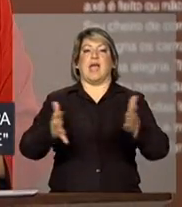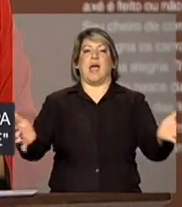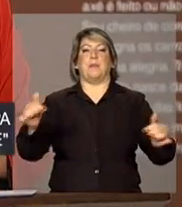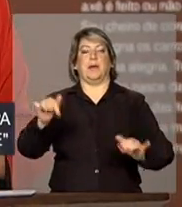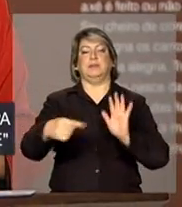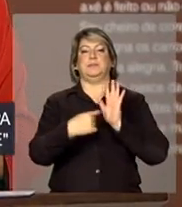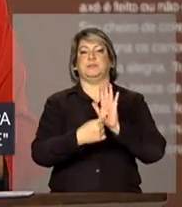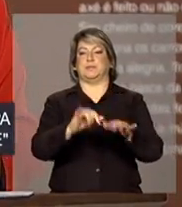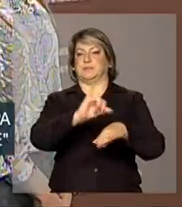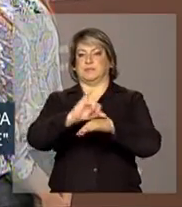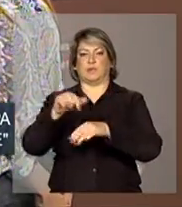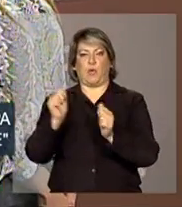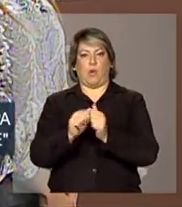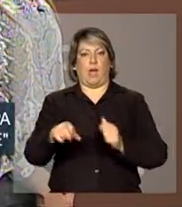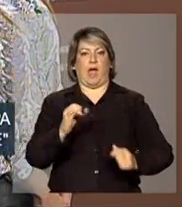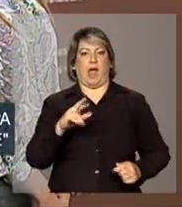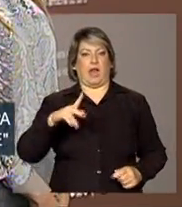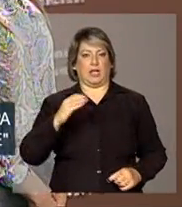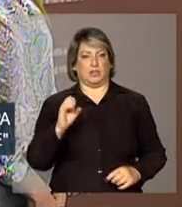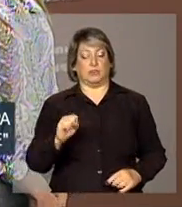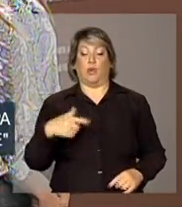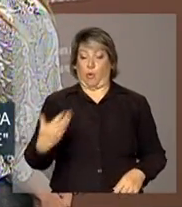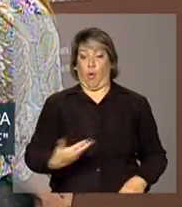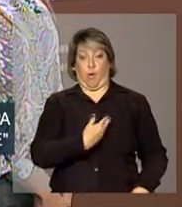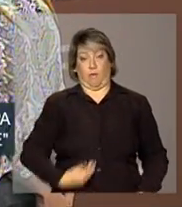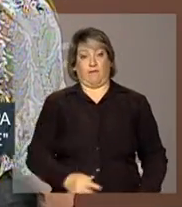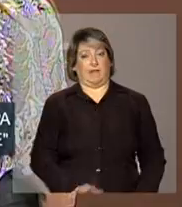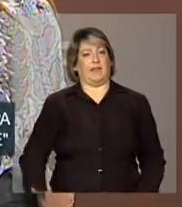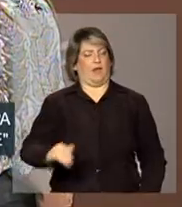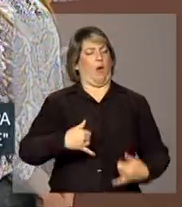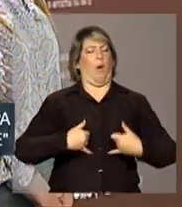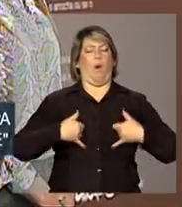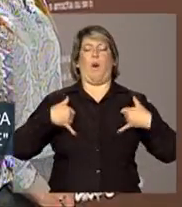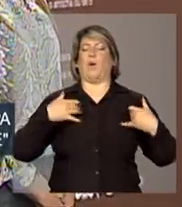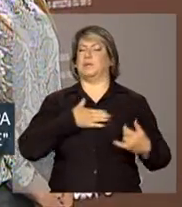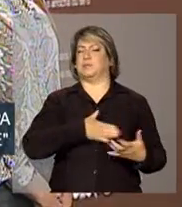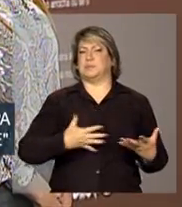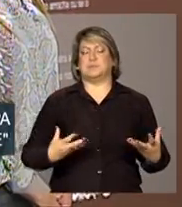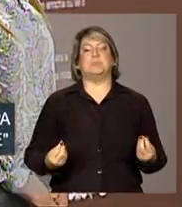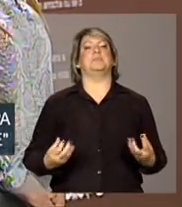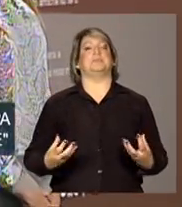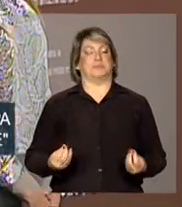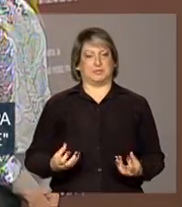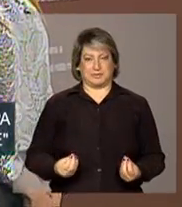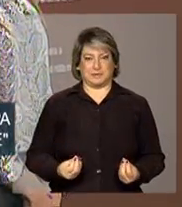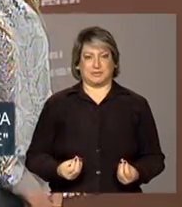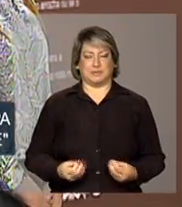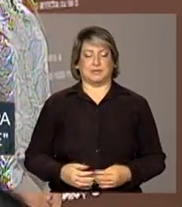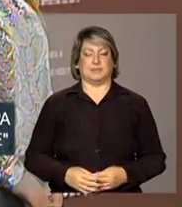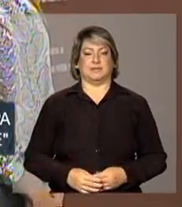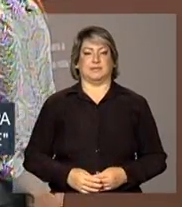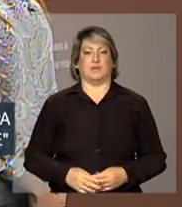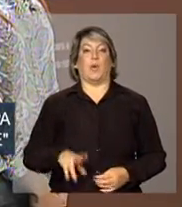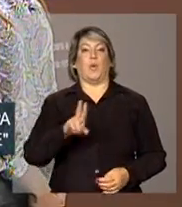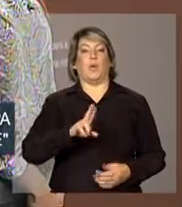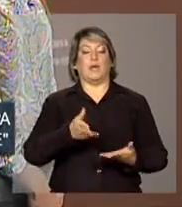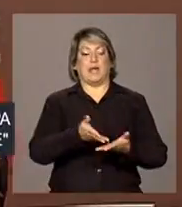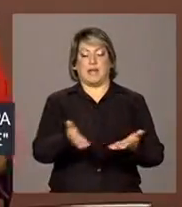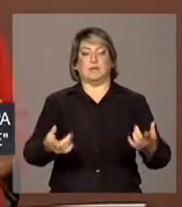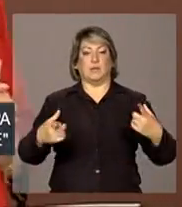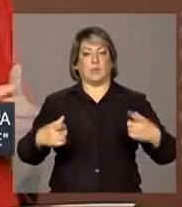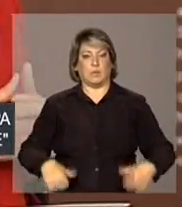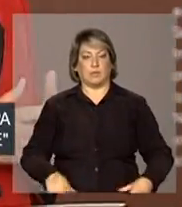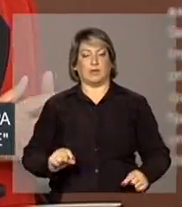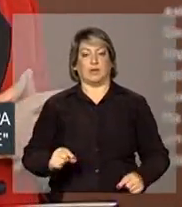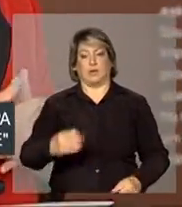exposição com o Carlinhos Brau. Para o governo federal é um grande orgulho, é um grande orgulho usar esse espaço,